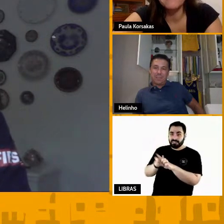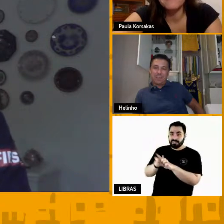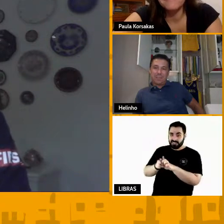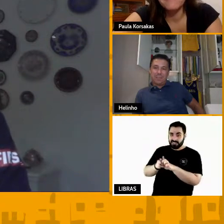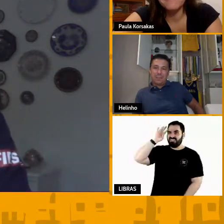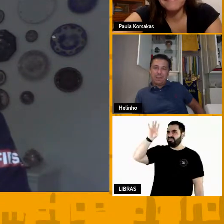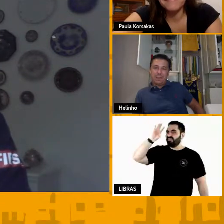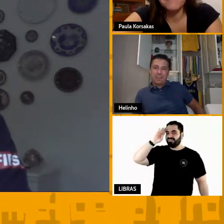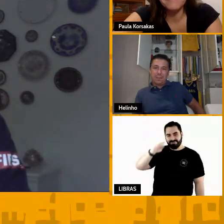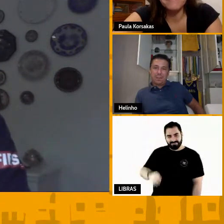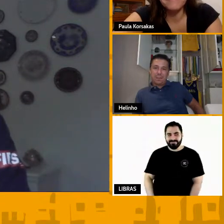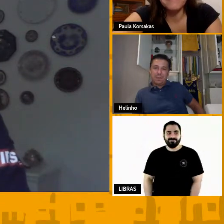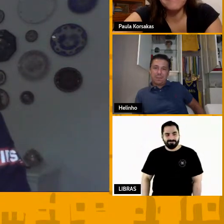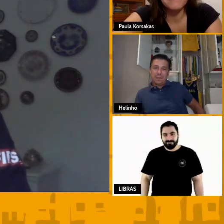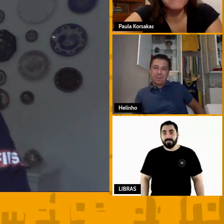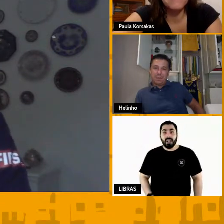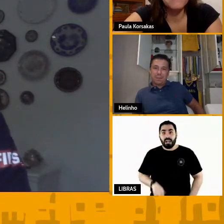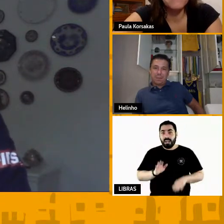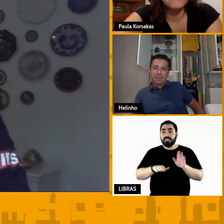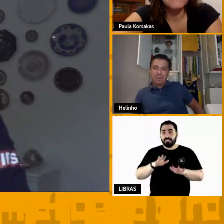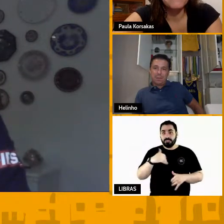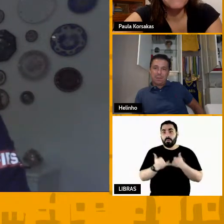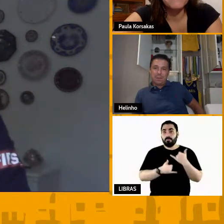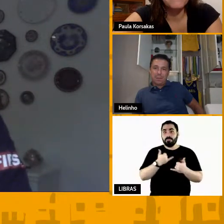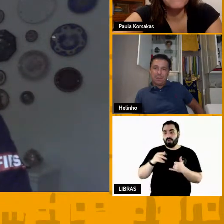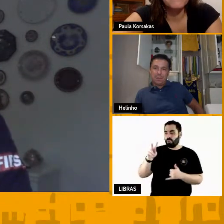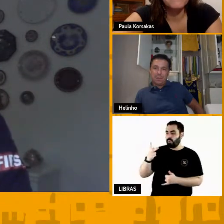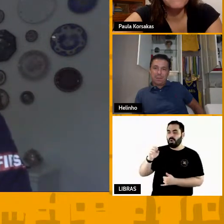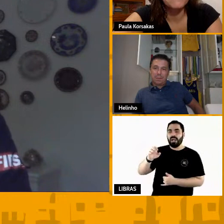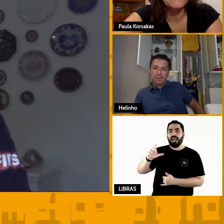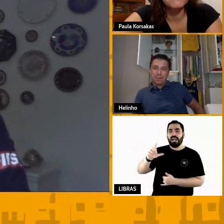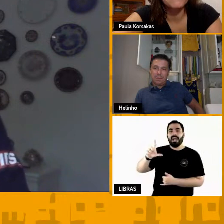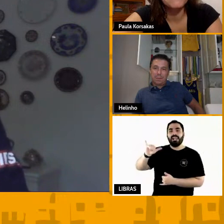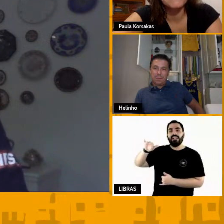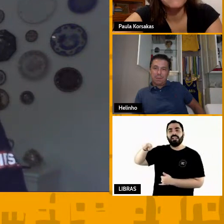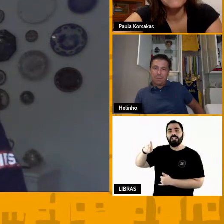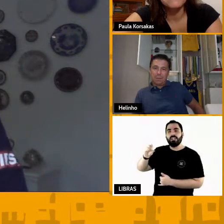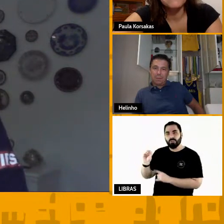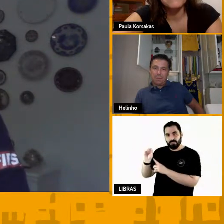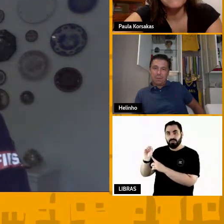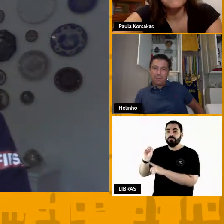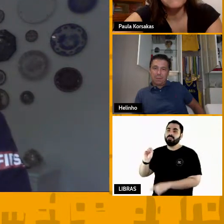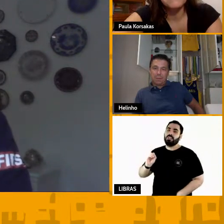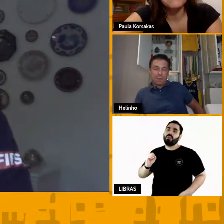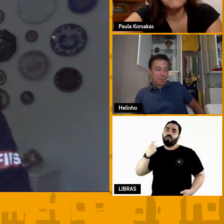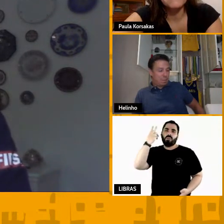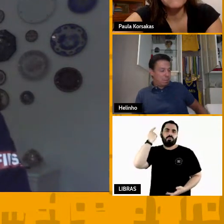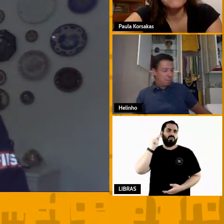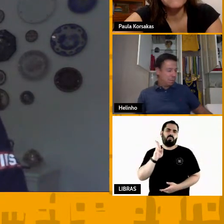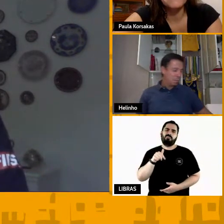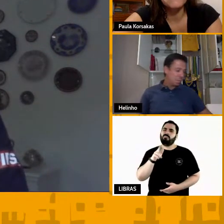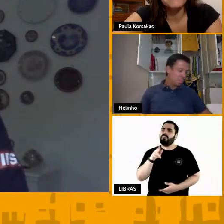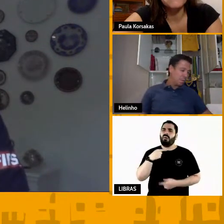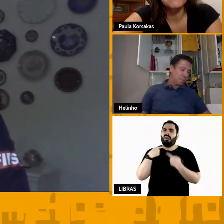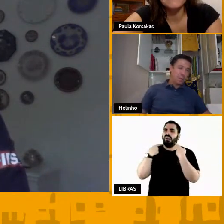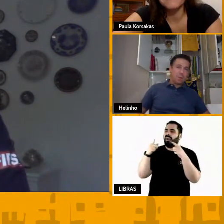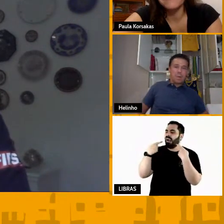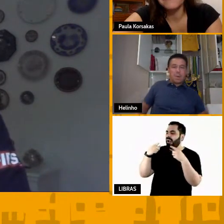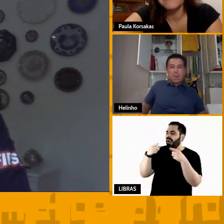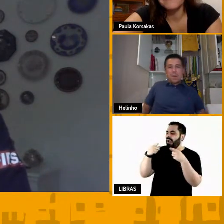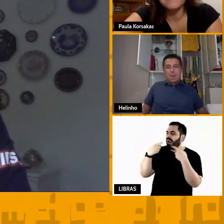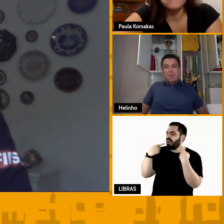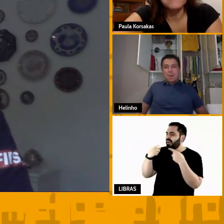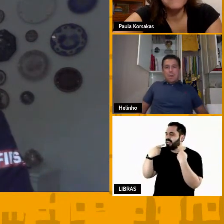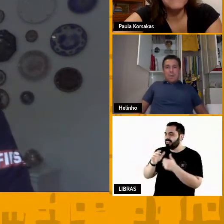eu brinco às vezes com o Elinho que eu costumo nunca reclamar e falar assim o que você deveria fazer